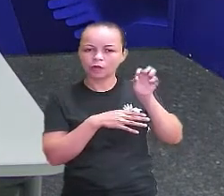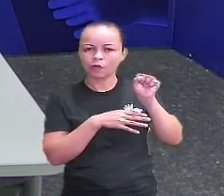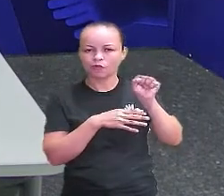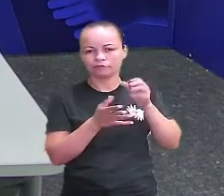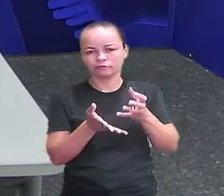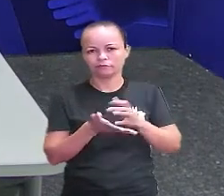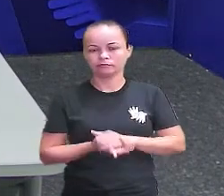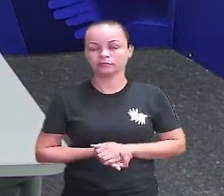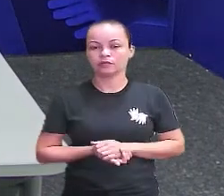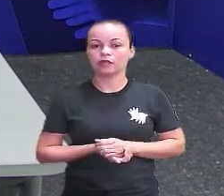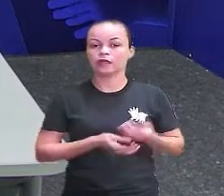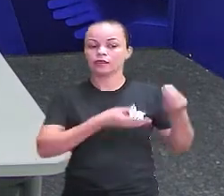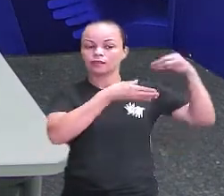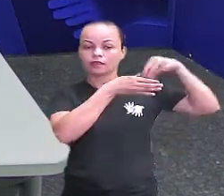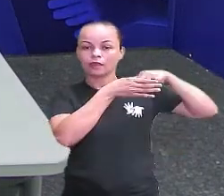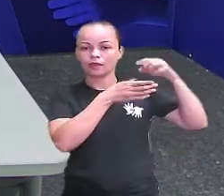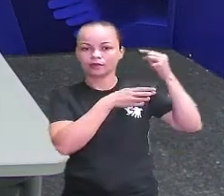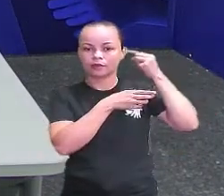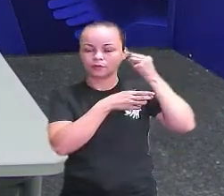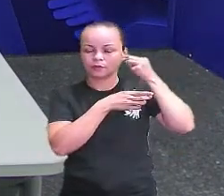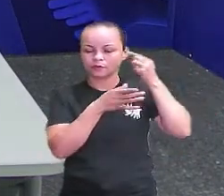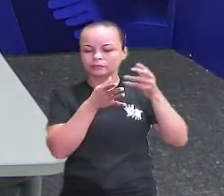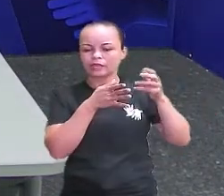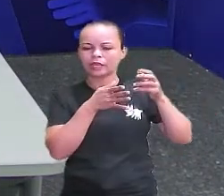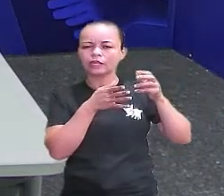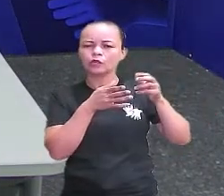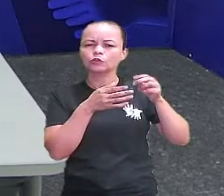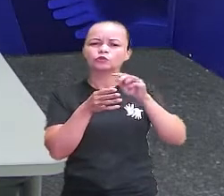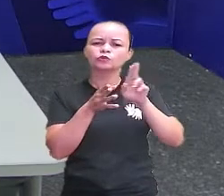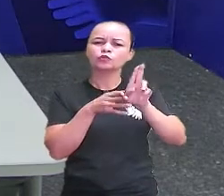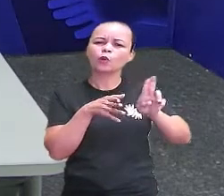tem alguns órgãos que tem uns nomes bem estranhos.